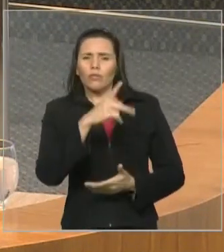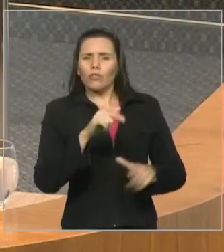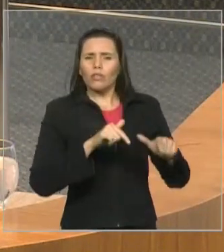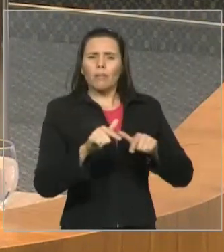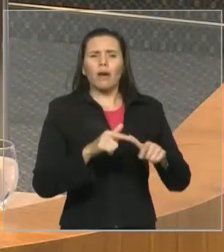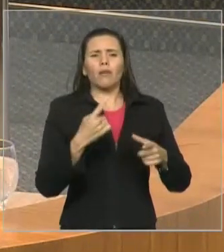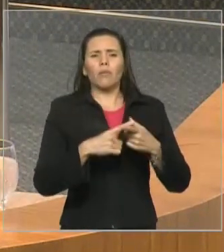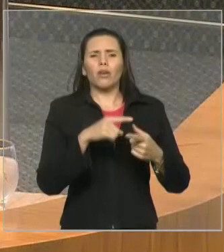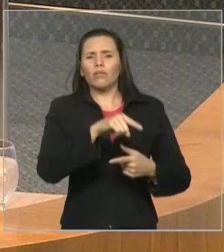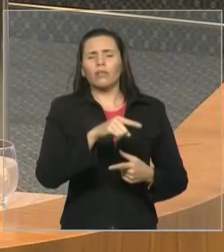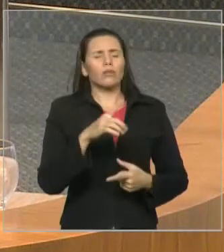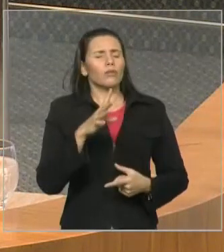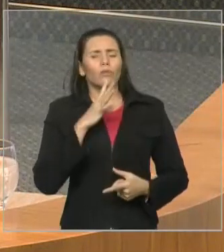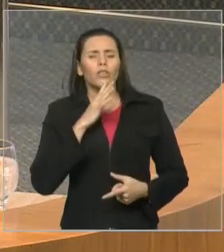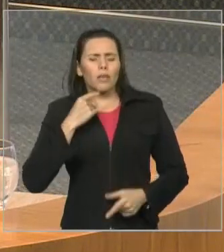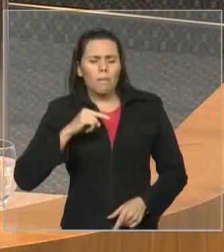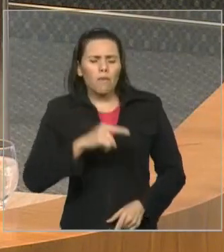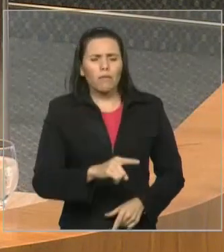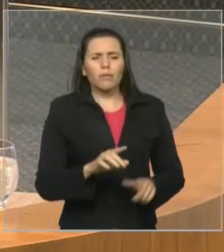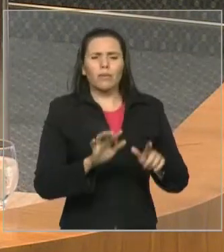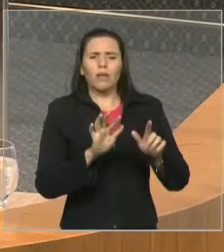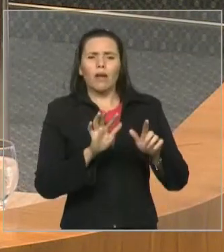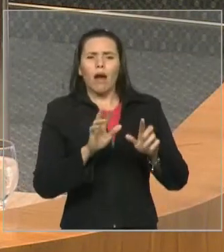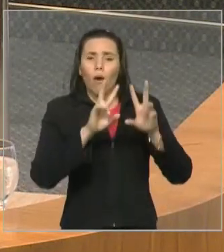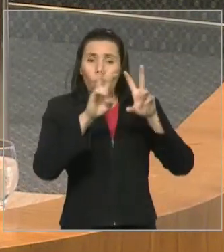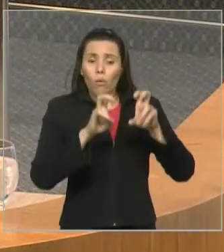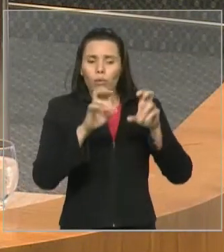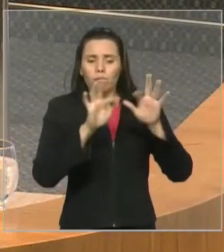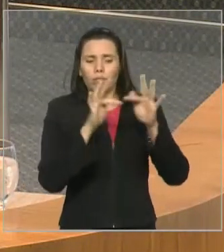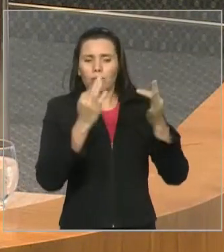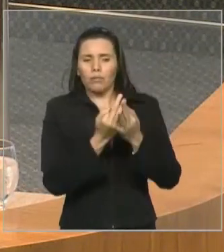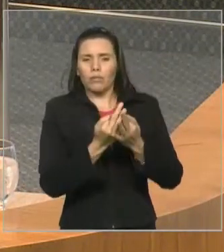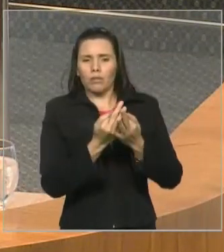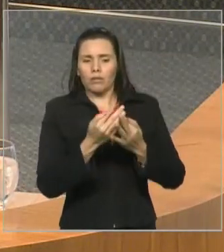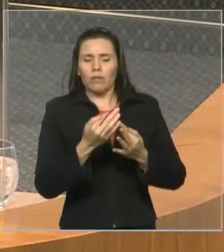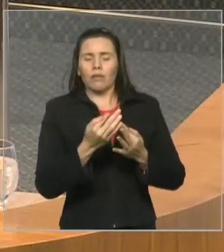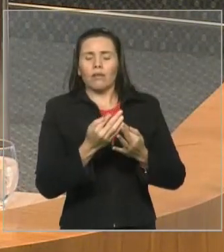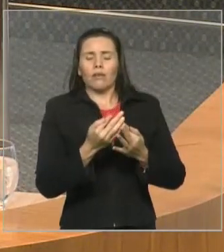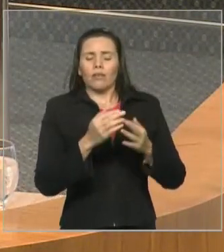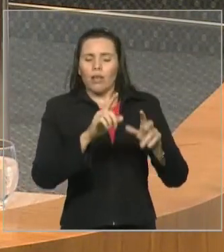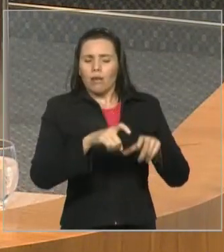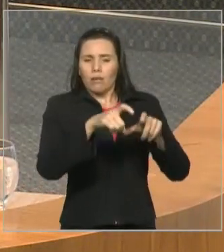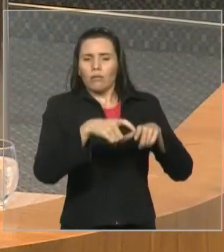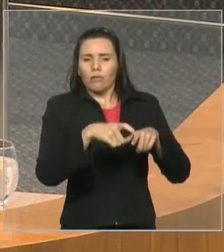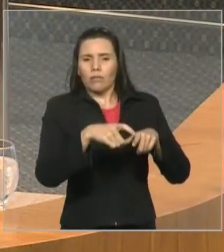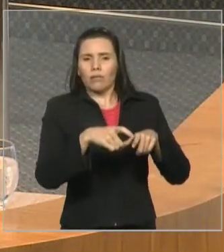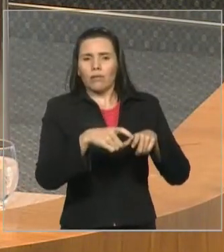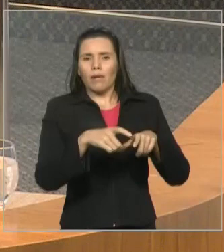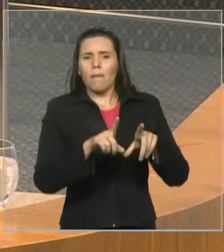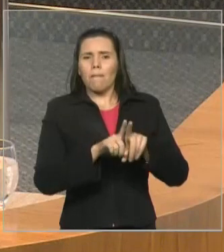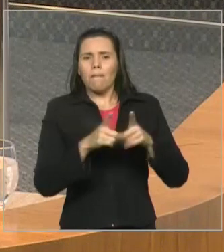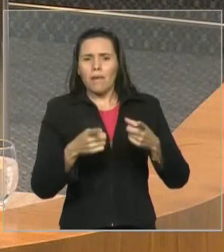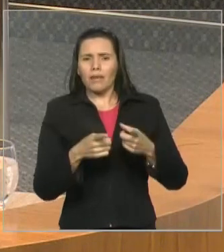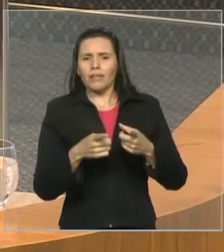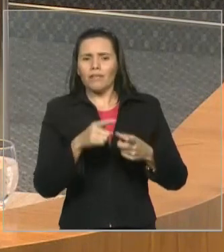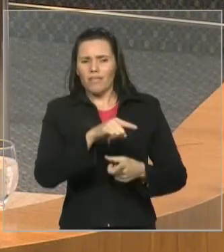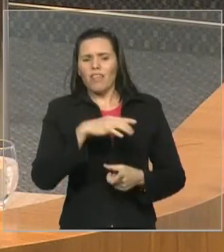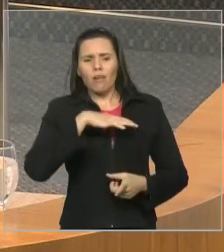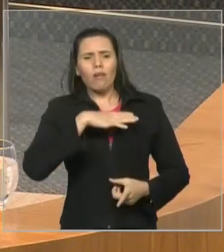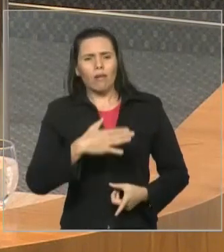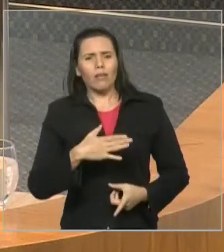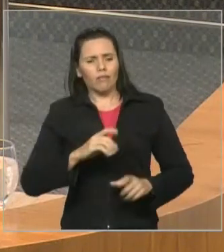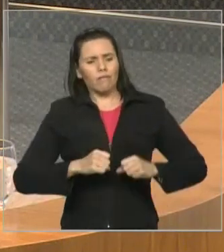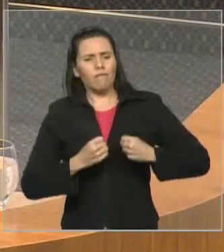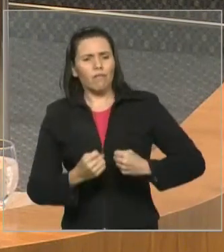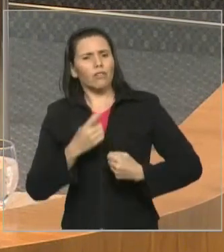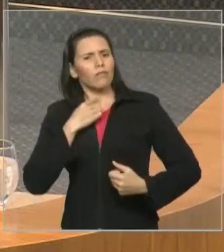área e fez um grande trabalho e reconhecido por quem importa, que é o povo maranhense que lhe deu a honra de representá-lo